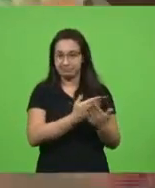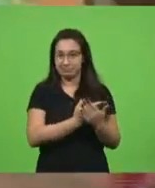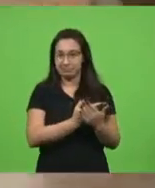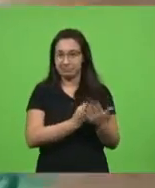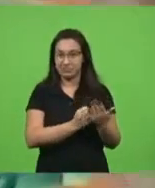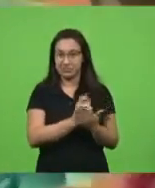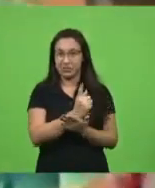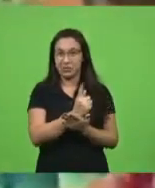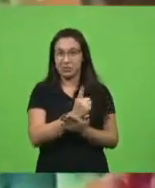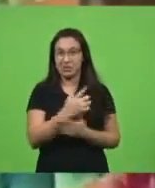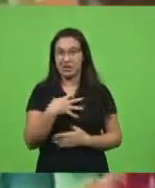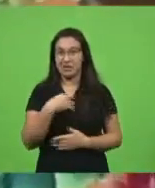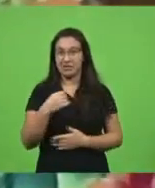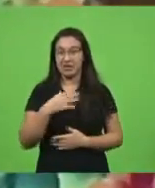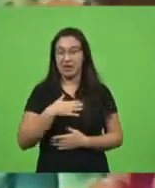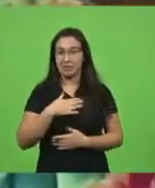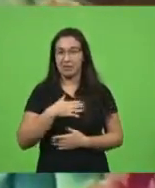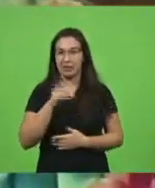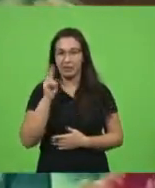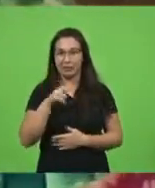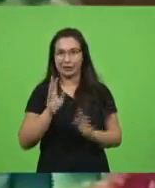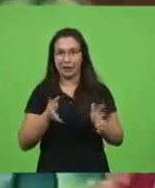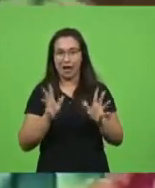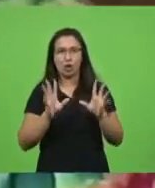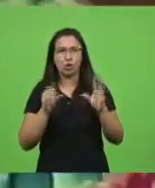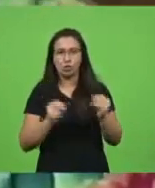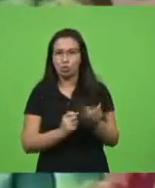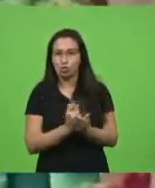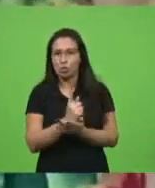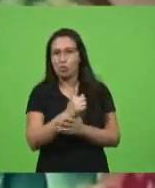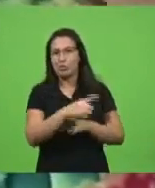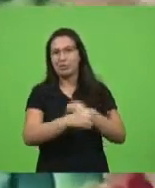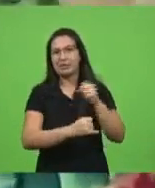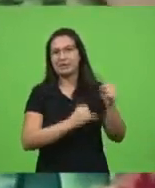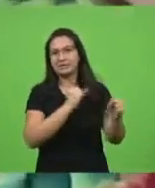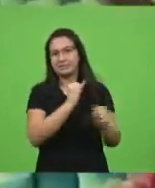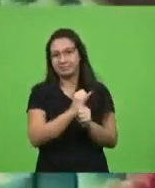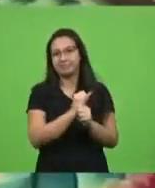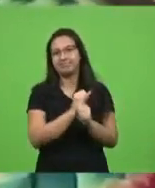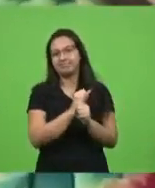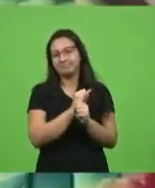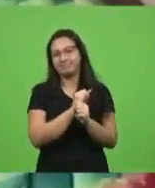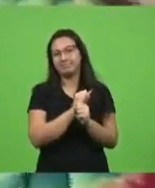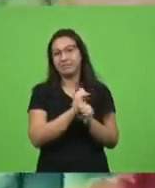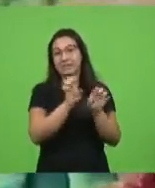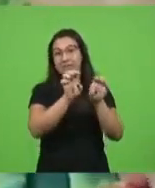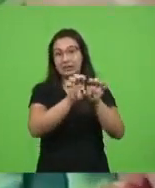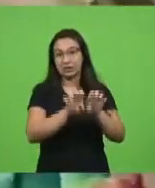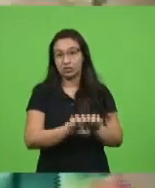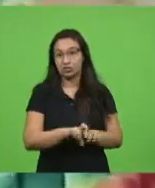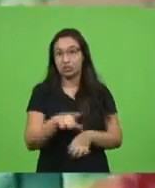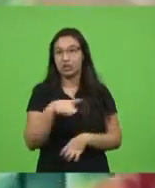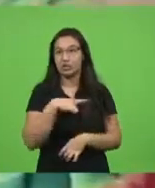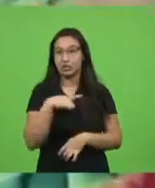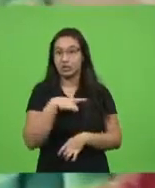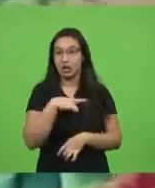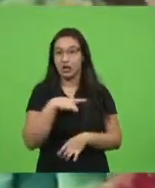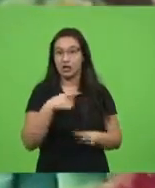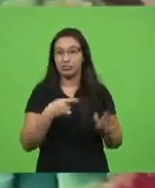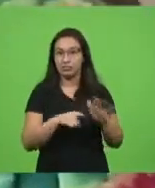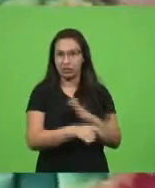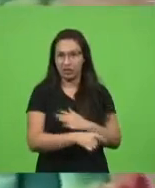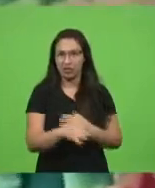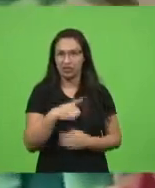entendeu? Tudo pela internet. E tem estrutura para isso? No interior, as